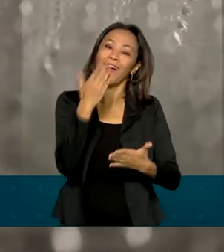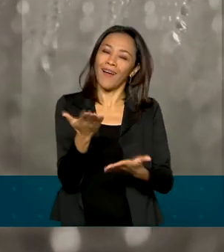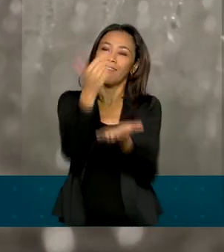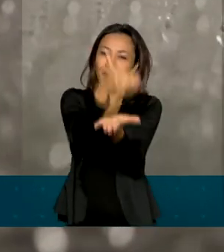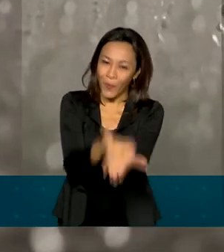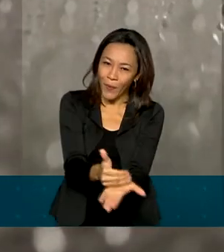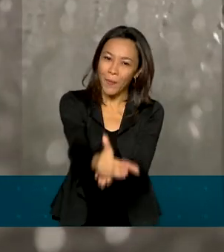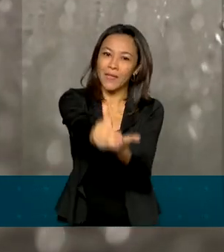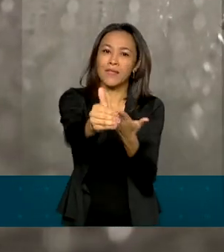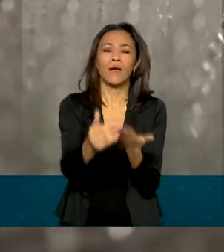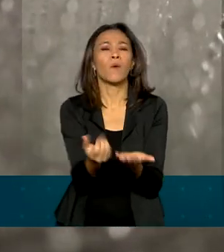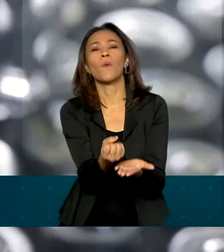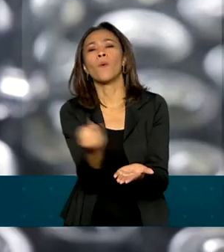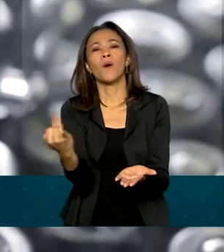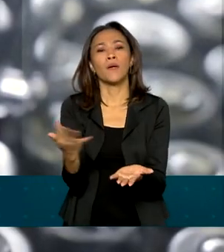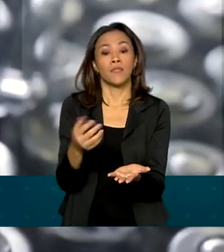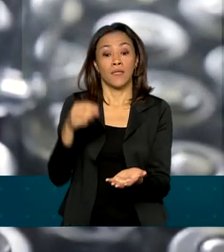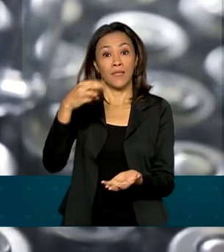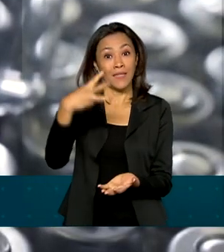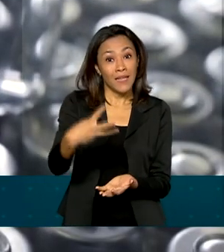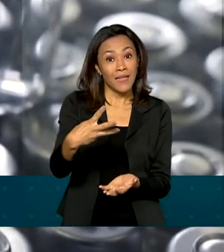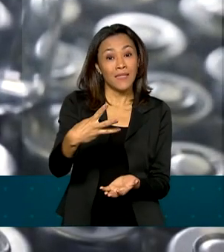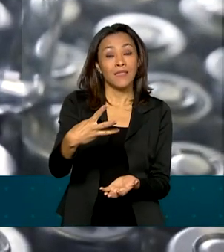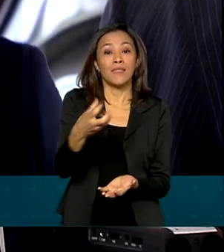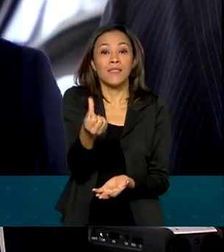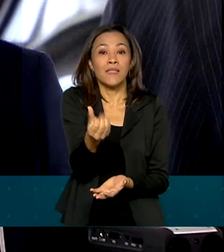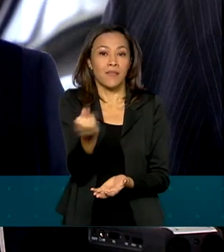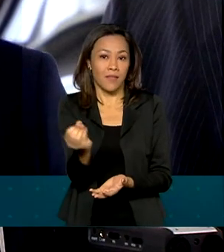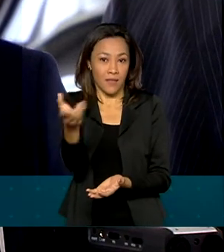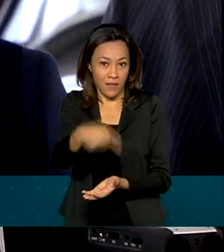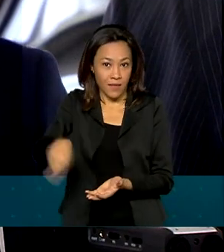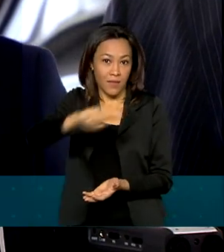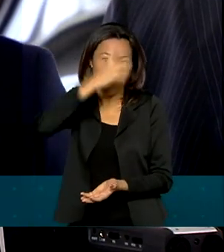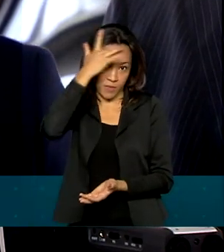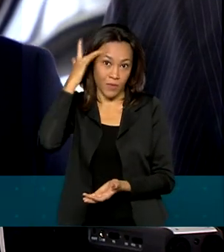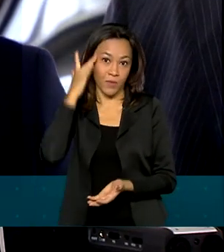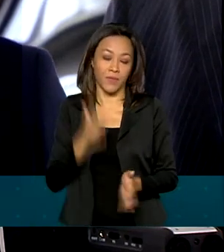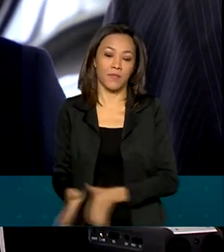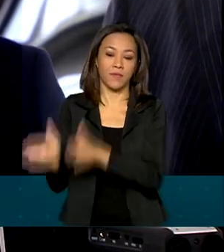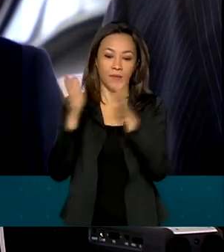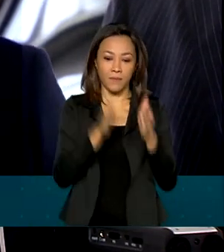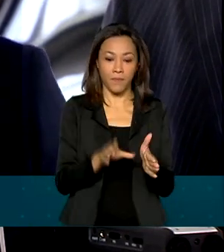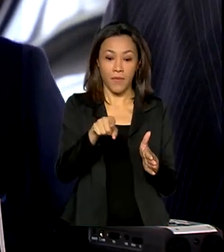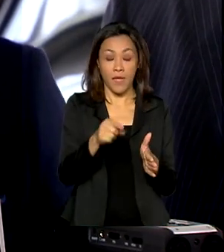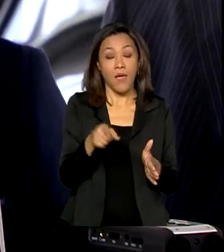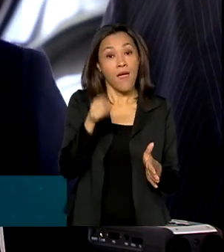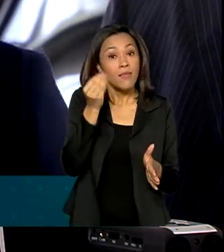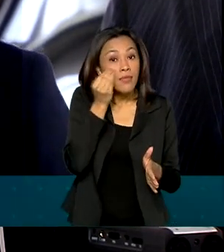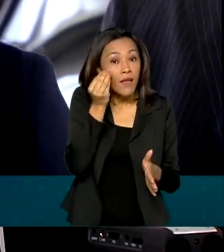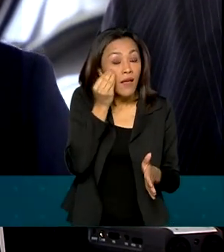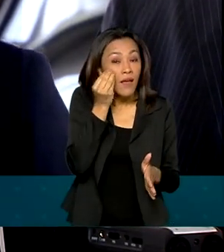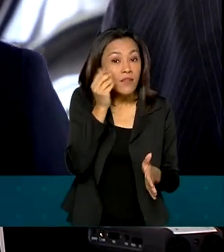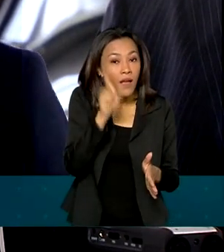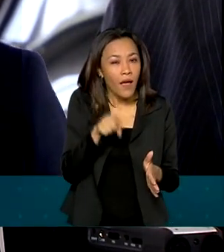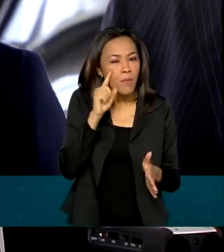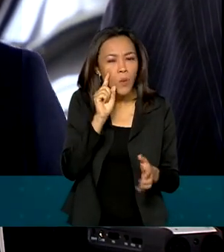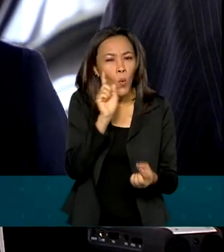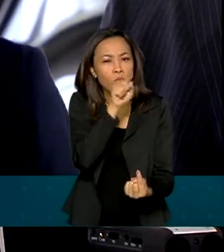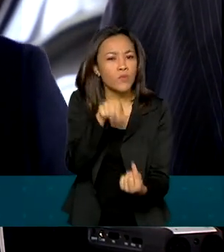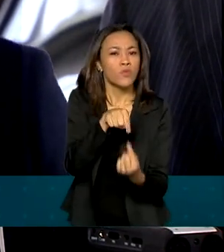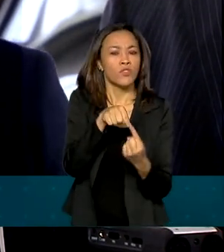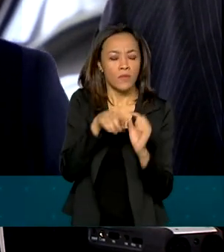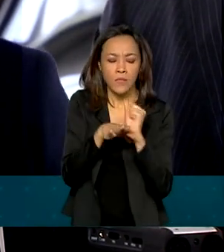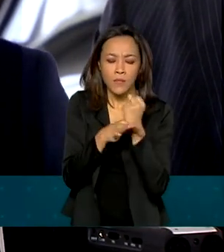aplicado em 360 voluntários. Esses testes são feitos para testar a segurança da